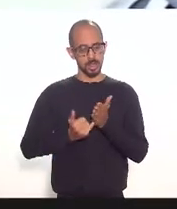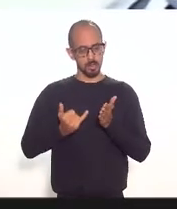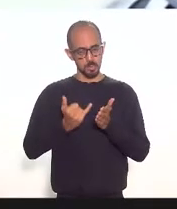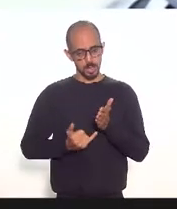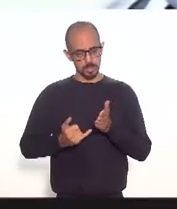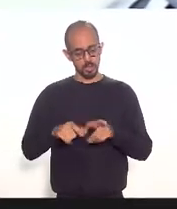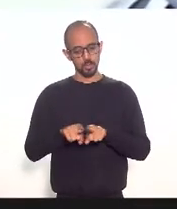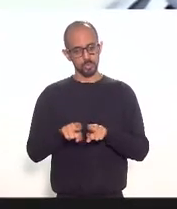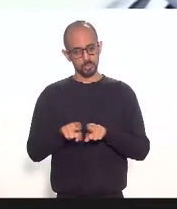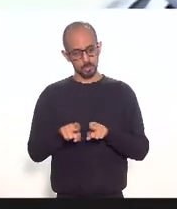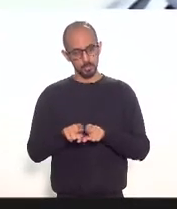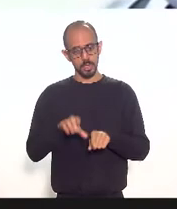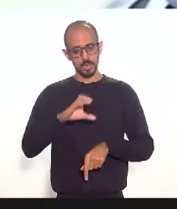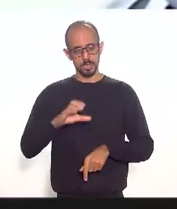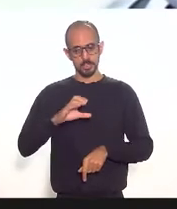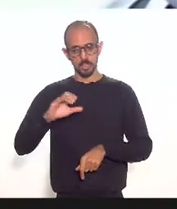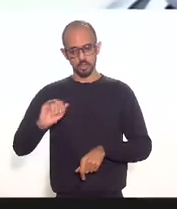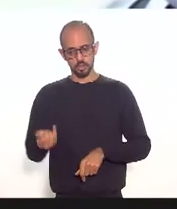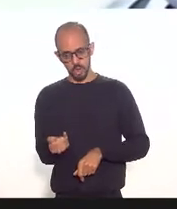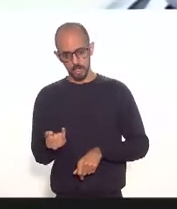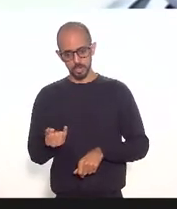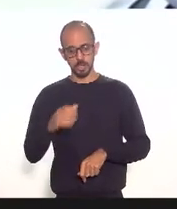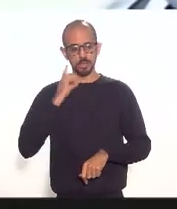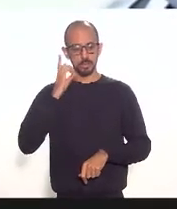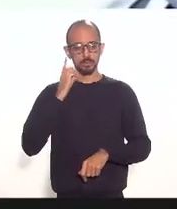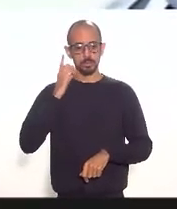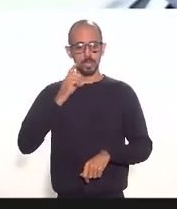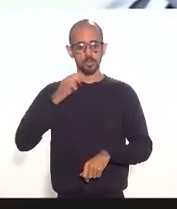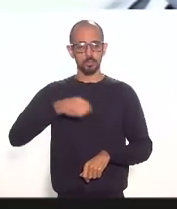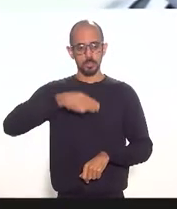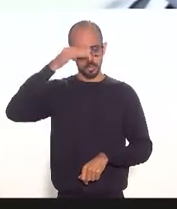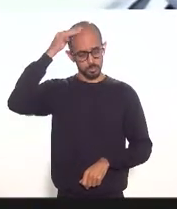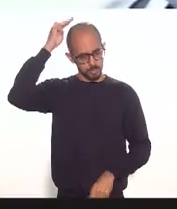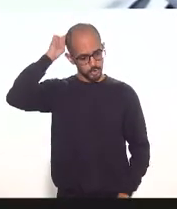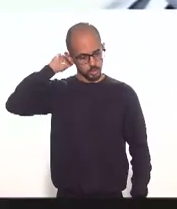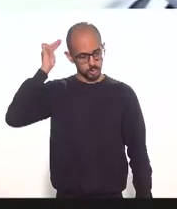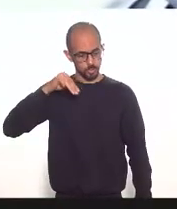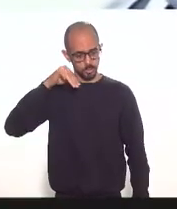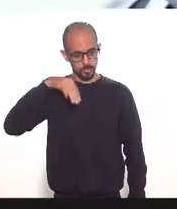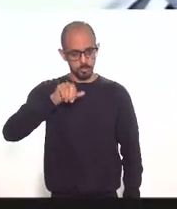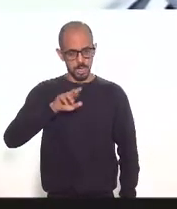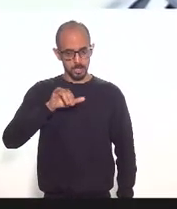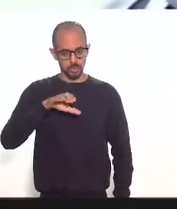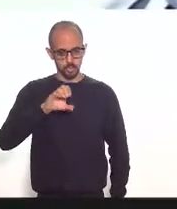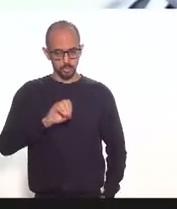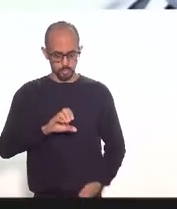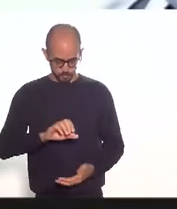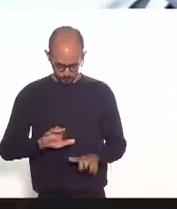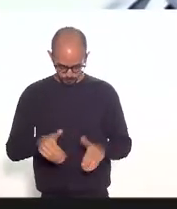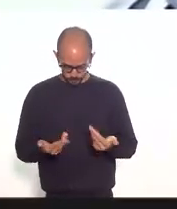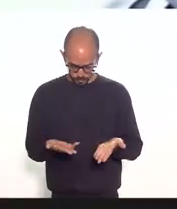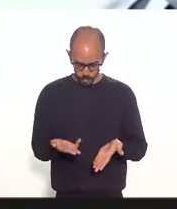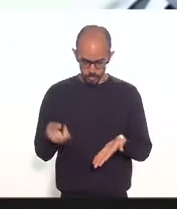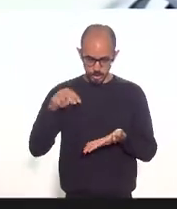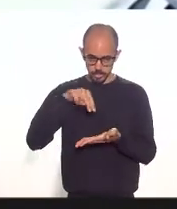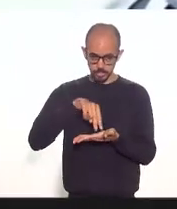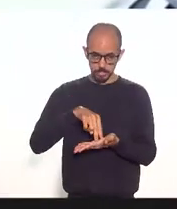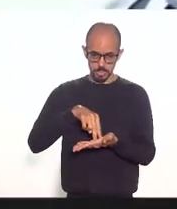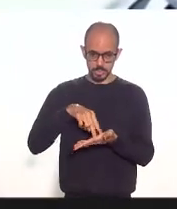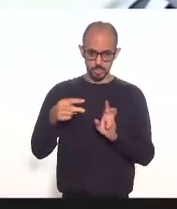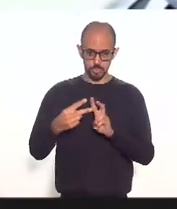Comissão de Constituição e Justiça, deputado Márcio Pacheco, estando aqui presente visualmente